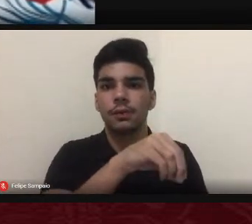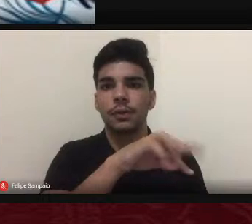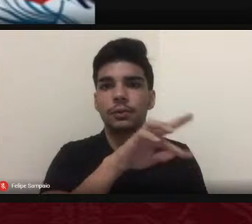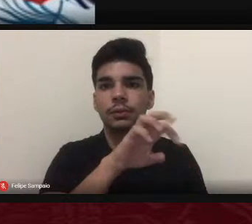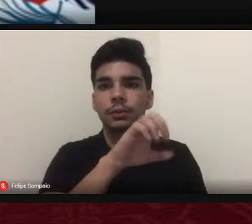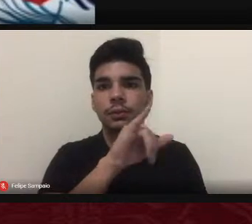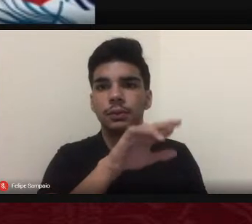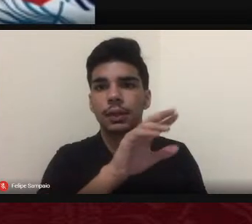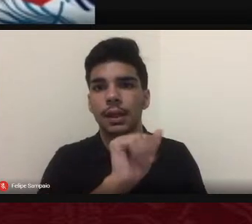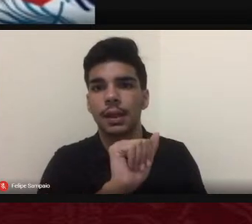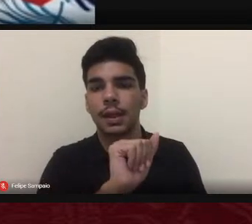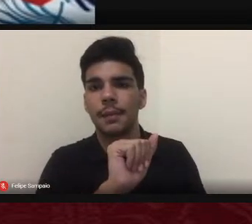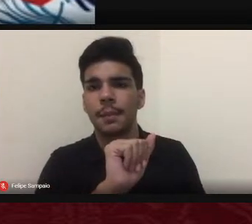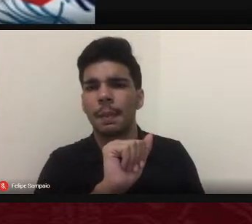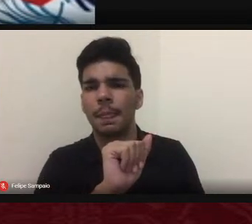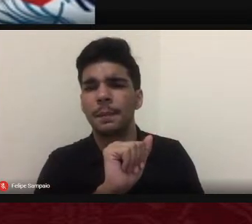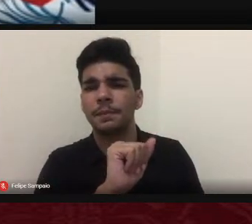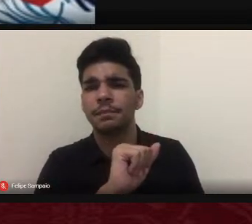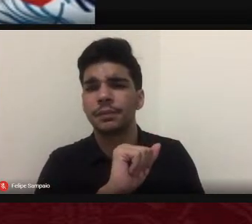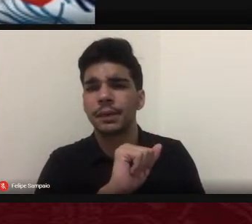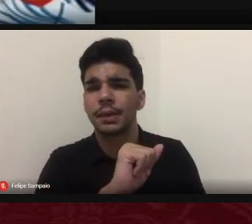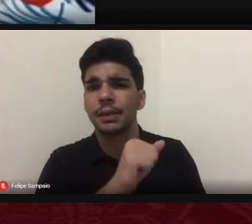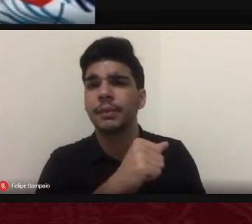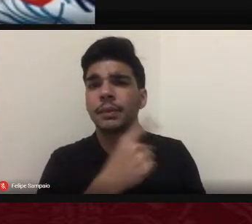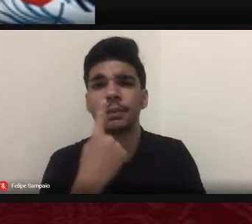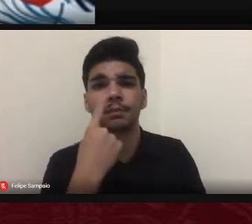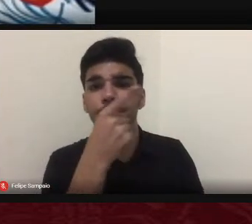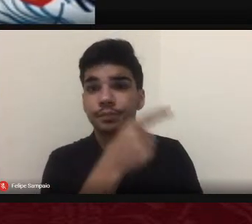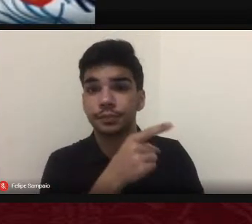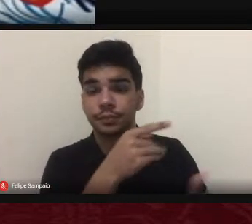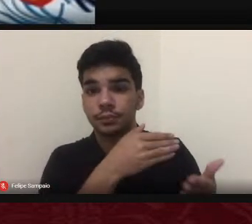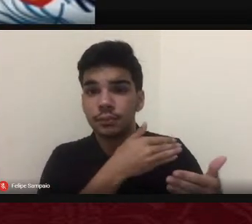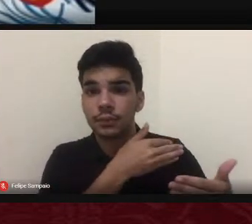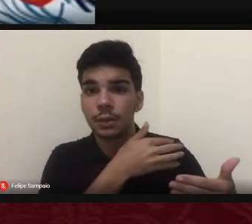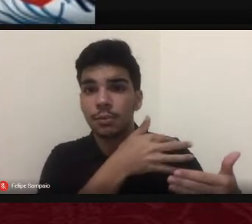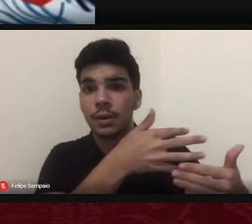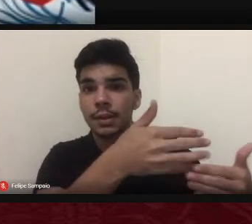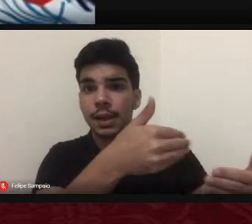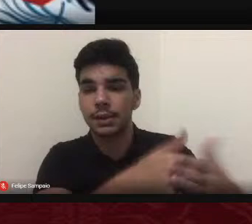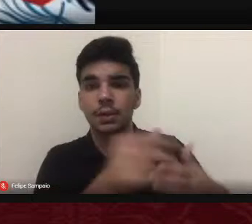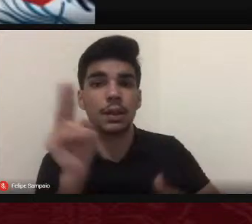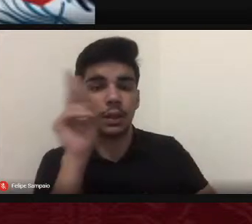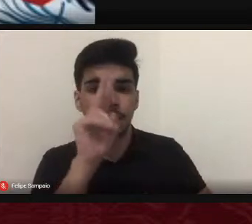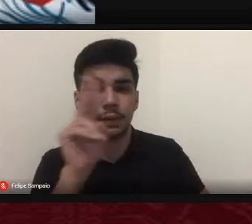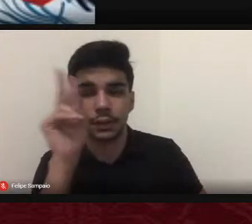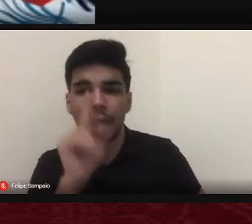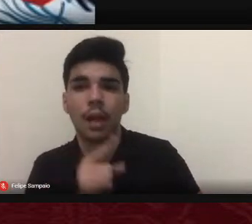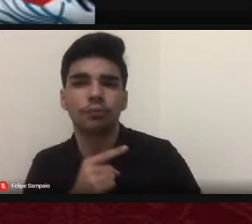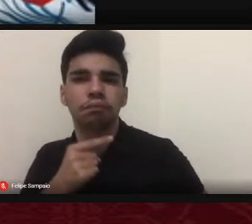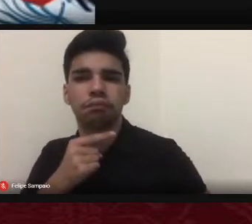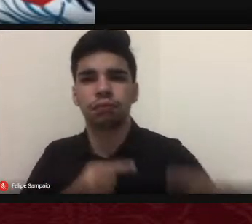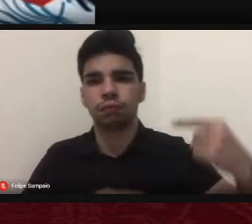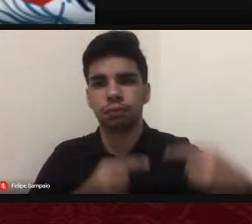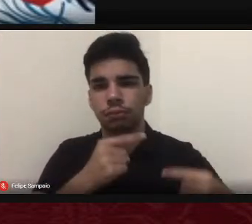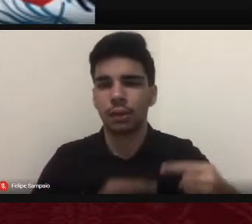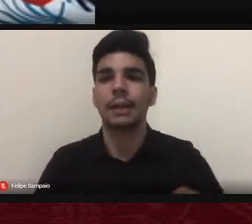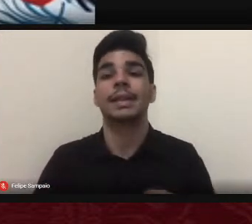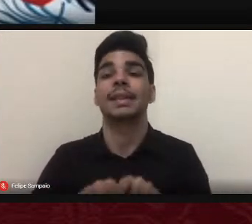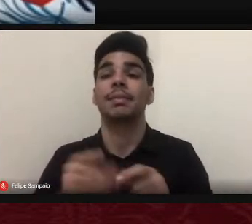forma mas como um processo histórico em movimento de conflitos e de interações